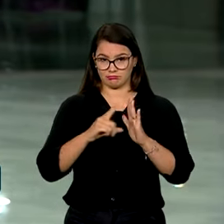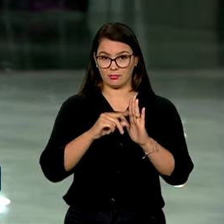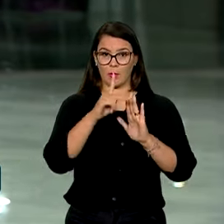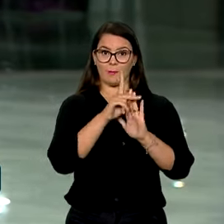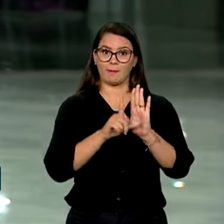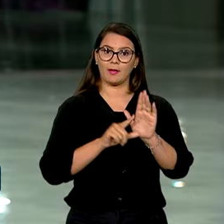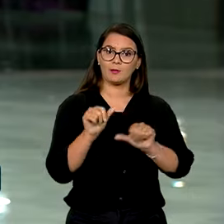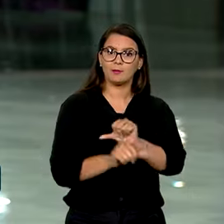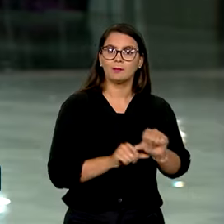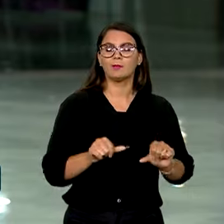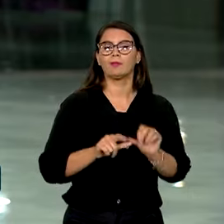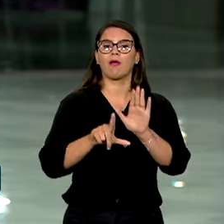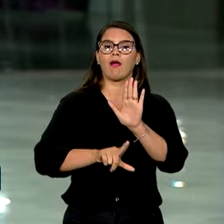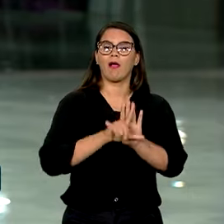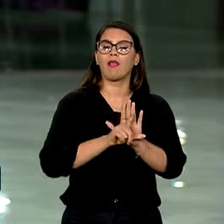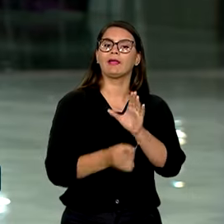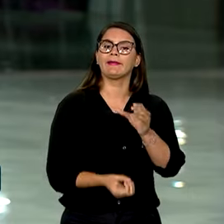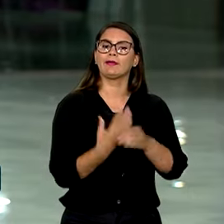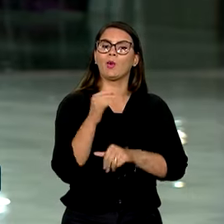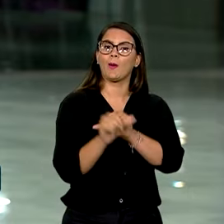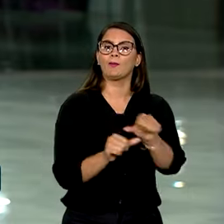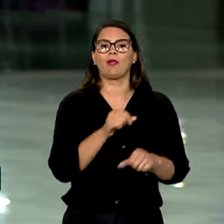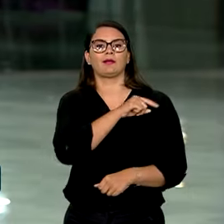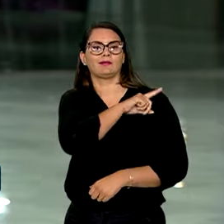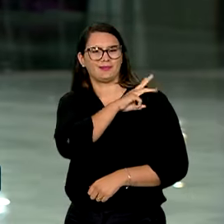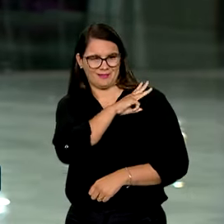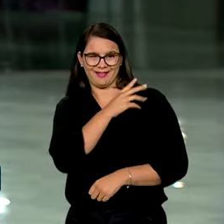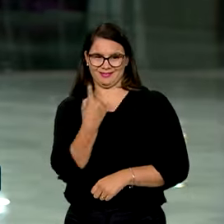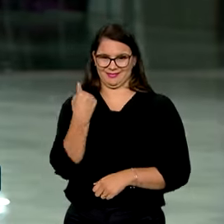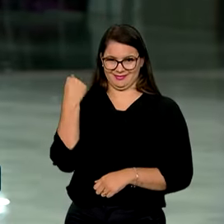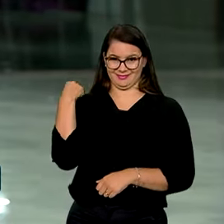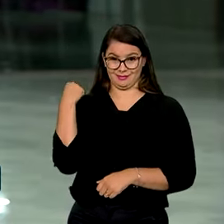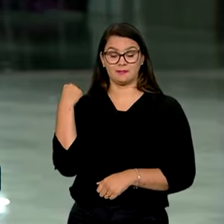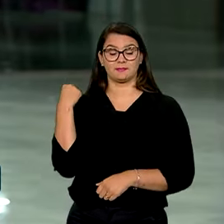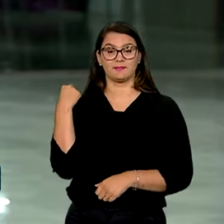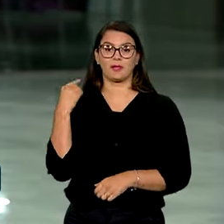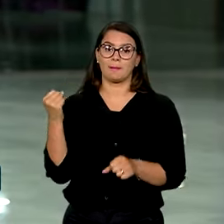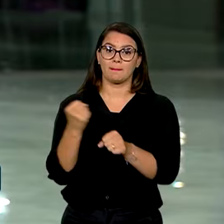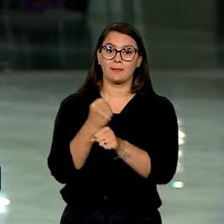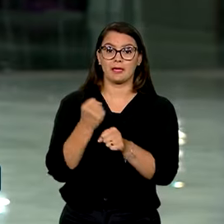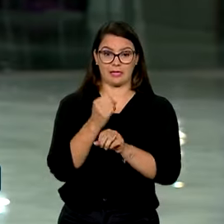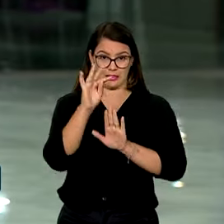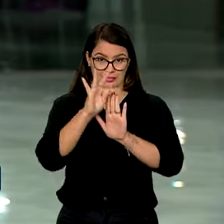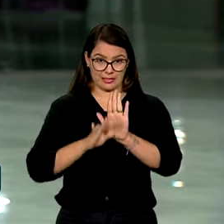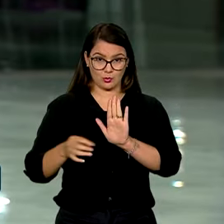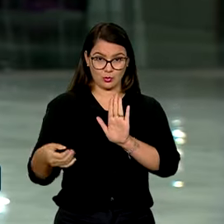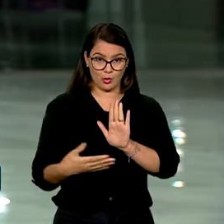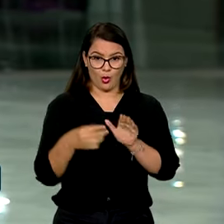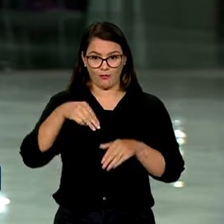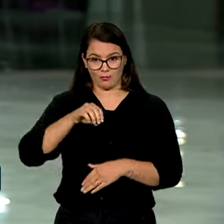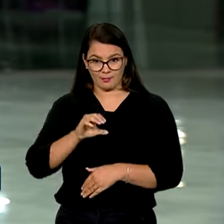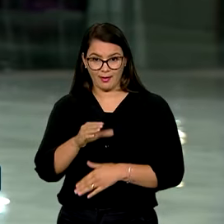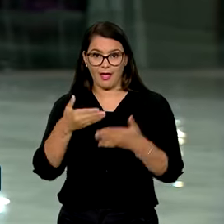revoga os dispositivos da lei que instituiu a reforma do ensino médio. E para construir esse texto, o MEC